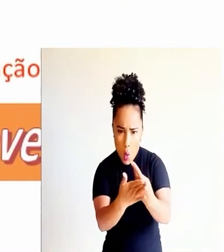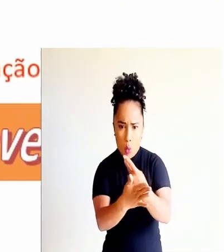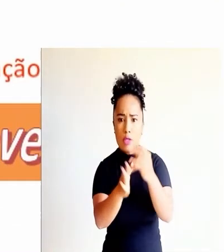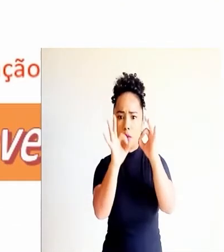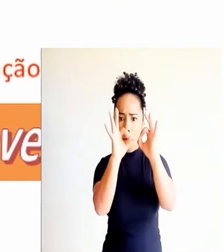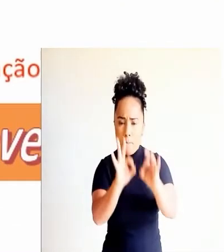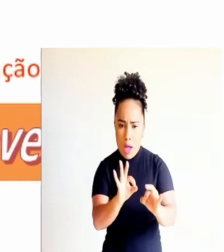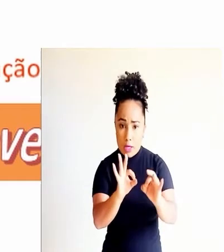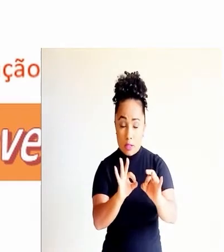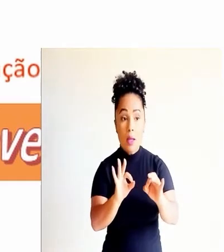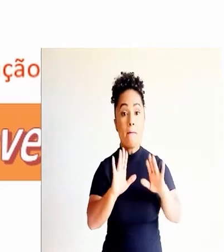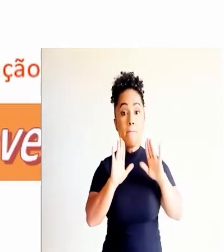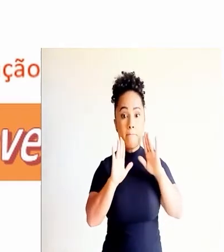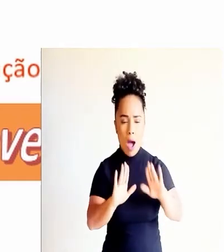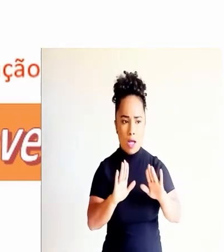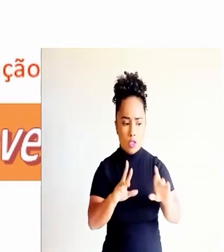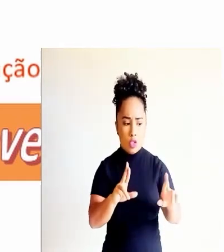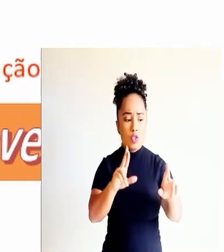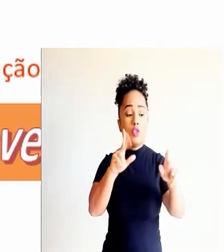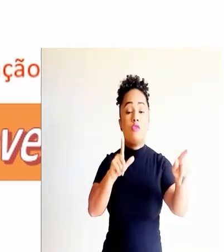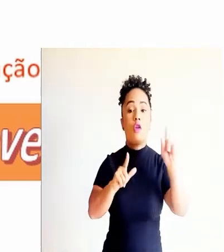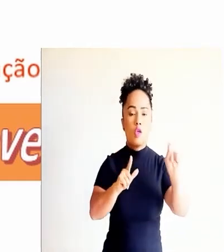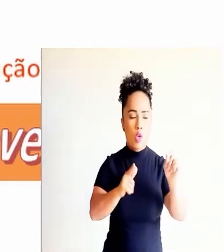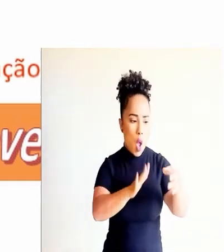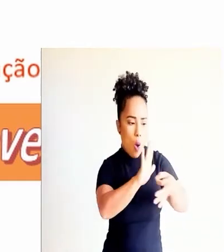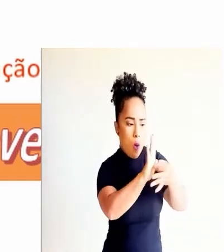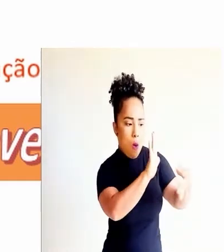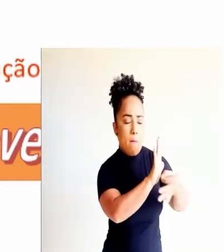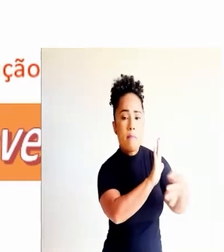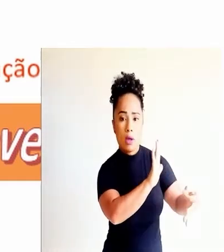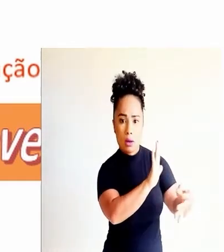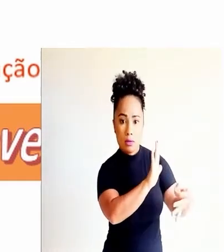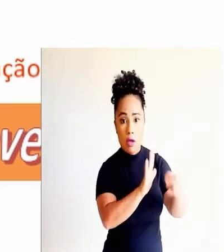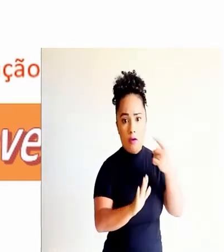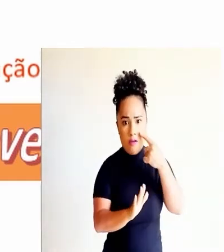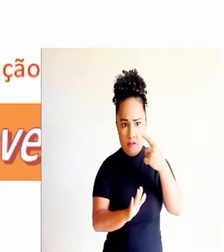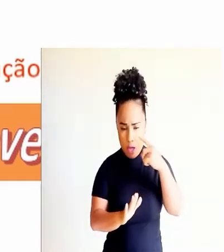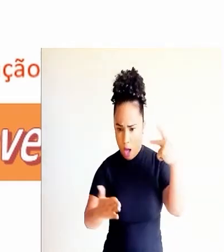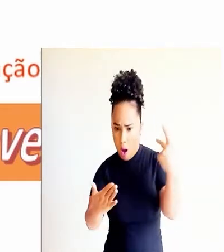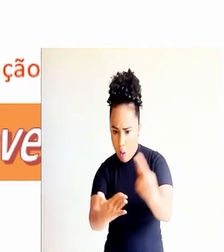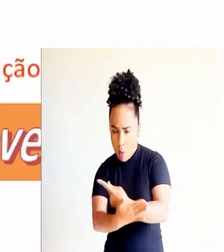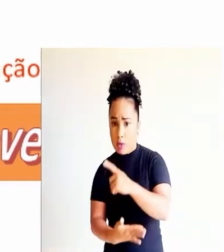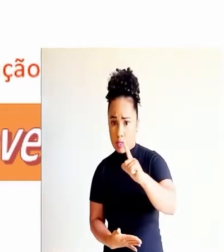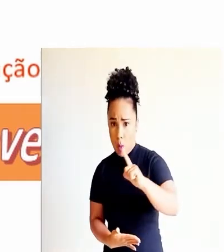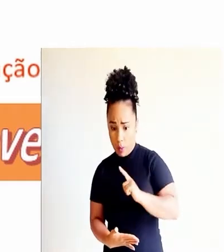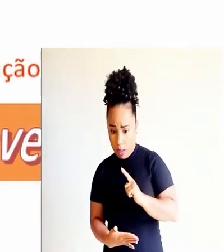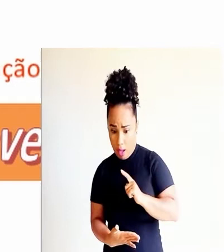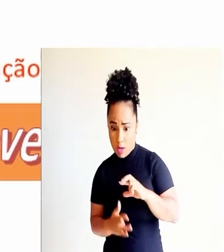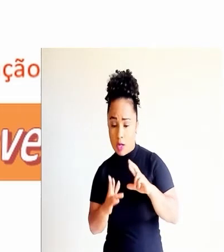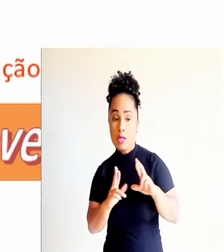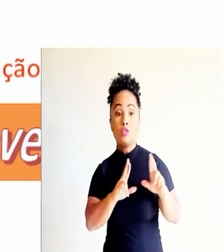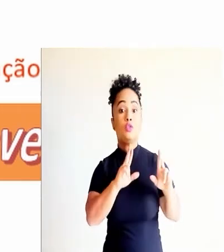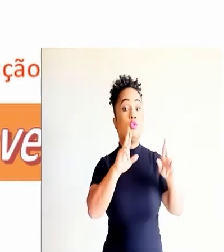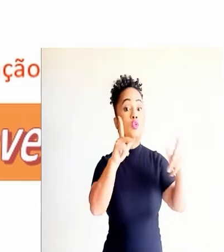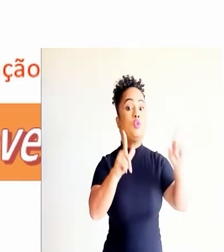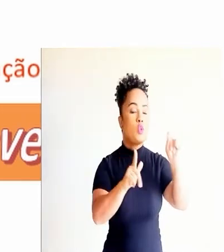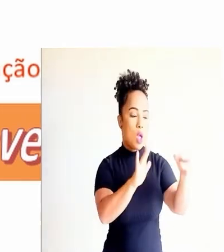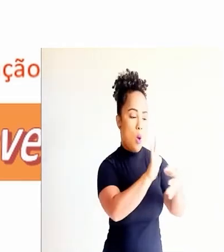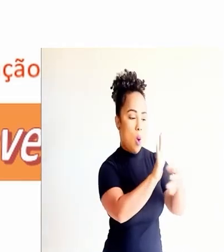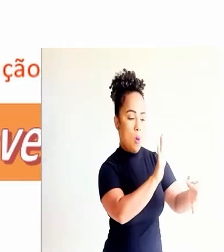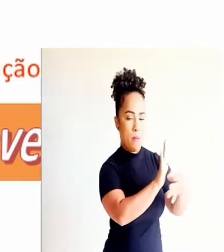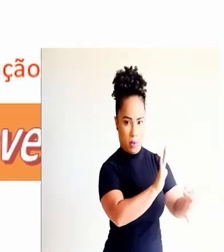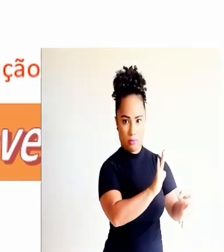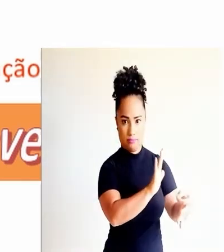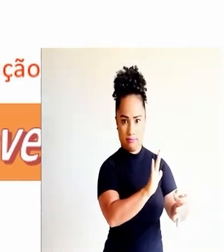Distinguir o fato de uma opinião sobre esse fato. Distinguir fato de uma opinião